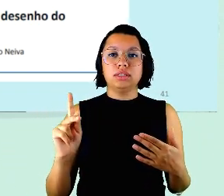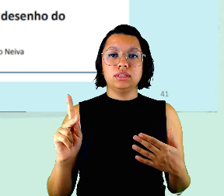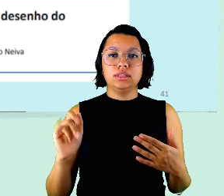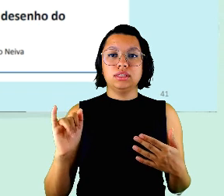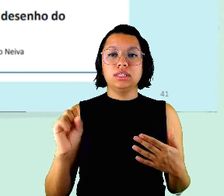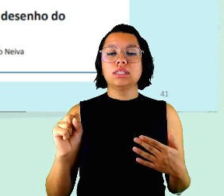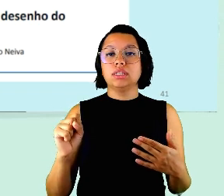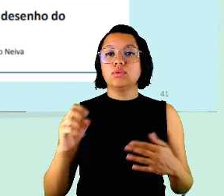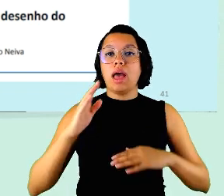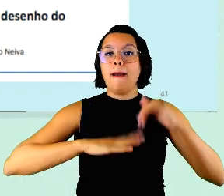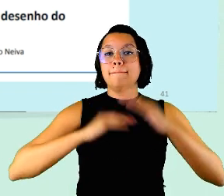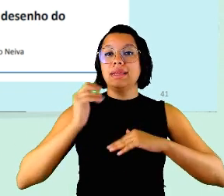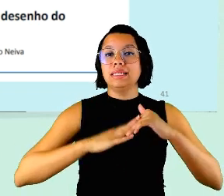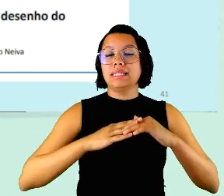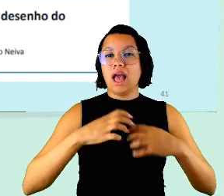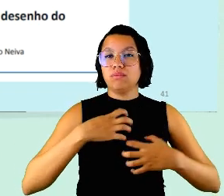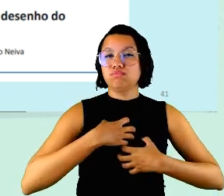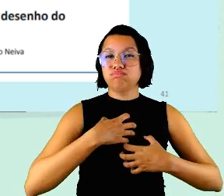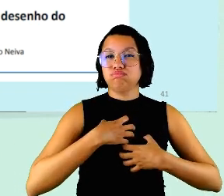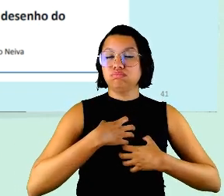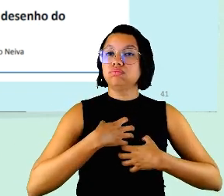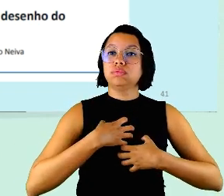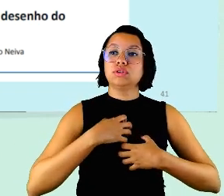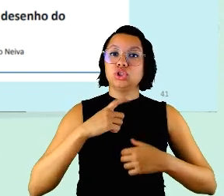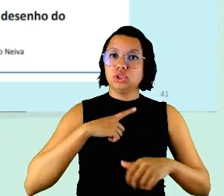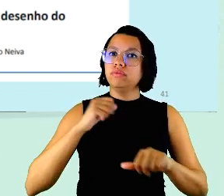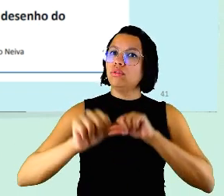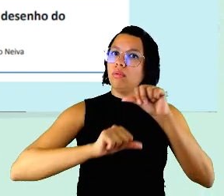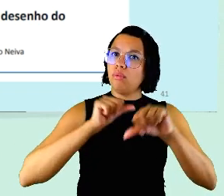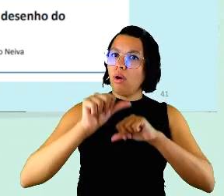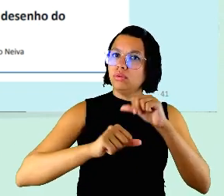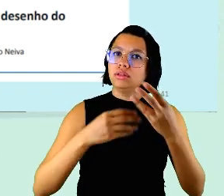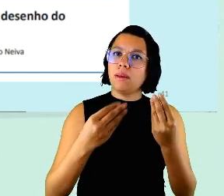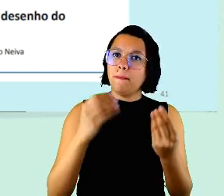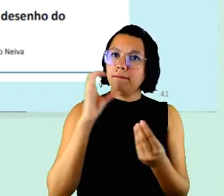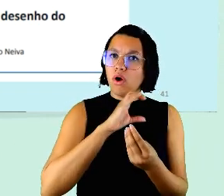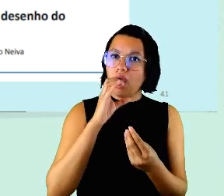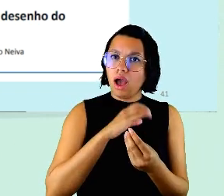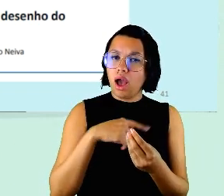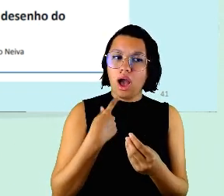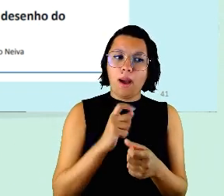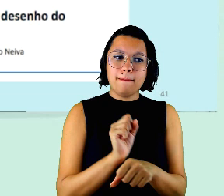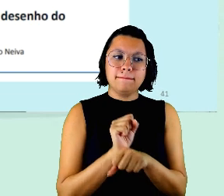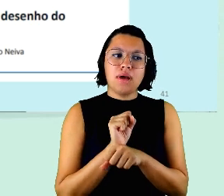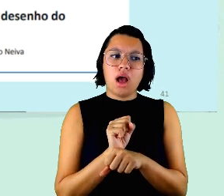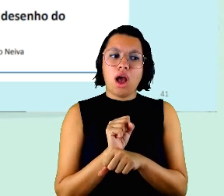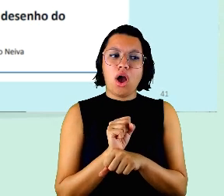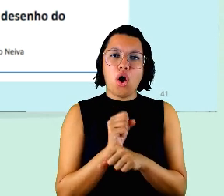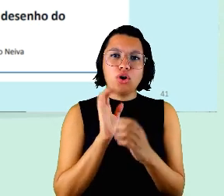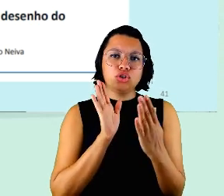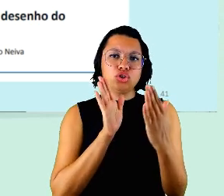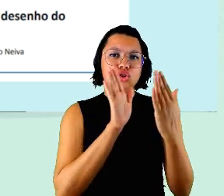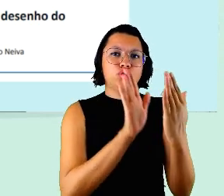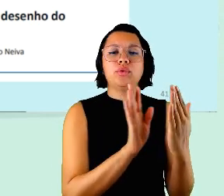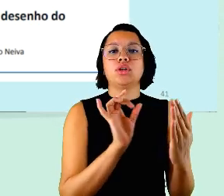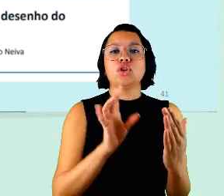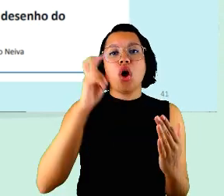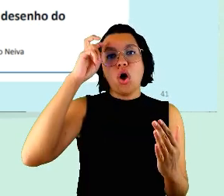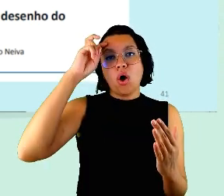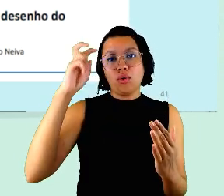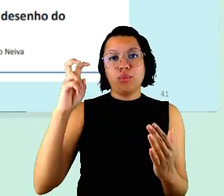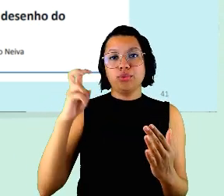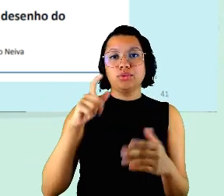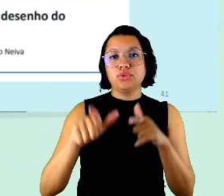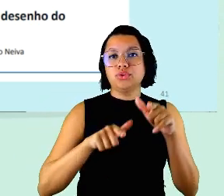-afetivas elas sofreram uma mudança muito radical a gente parou de ter que enfrentar somente o cognitivo das tarefas